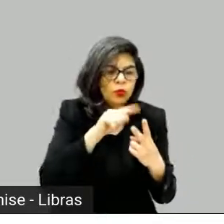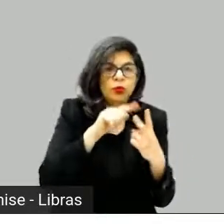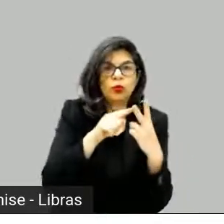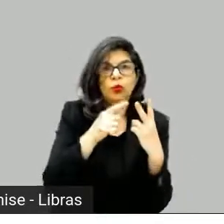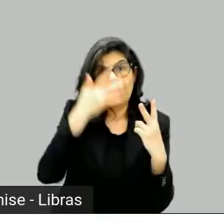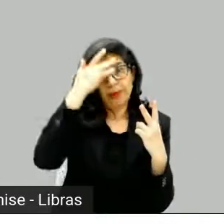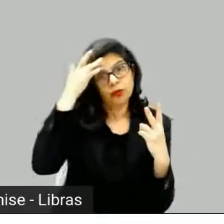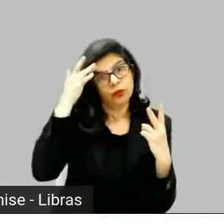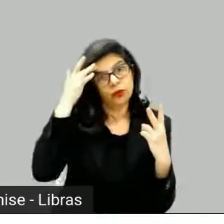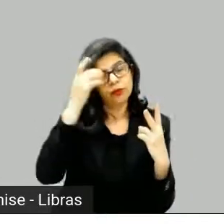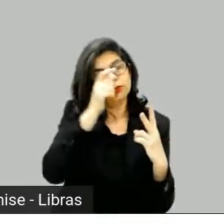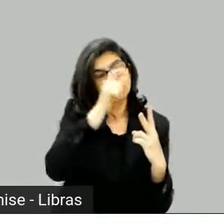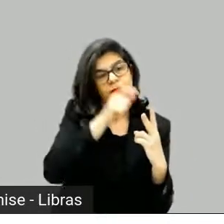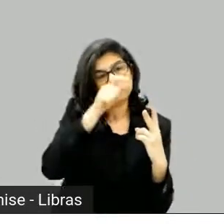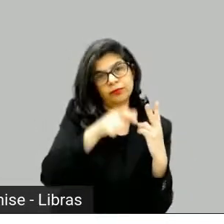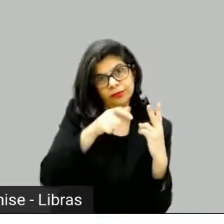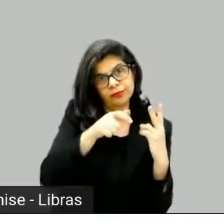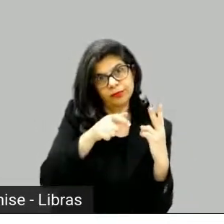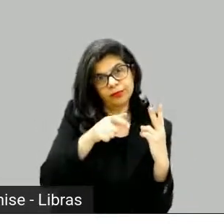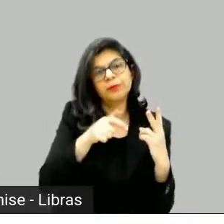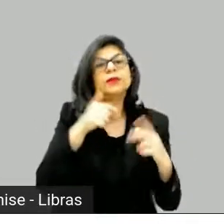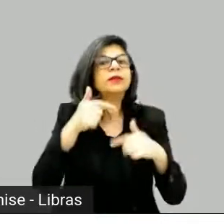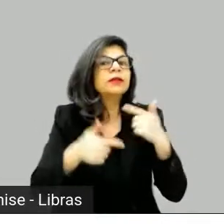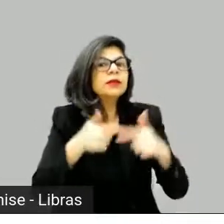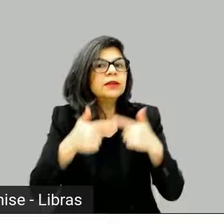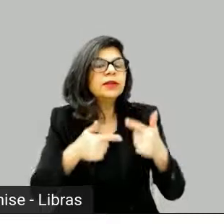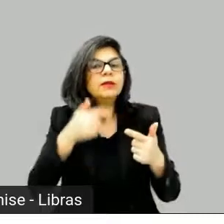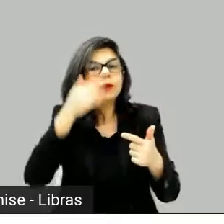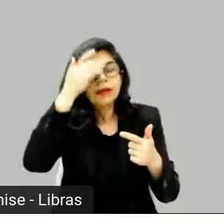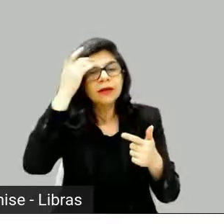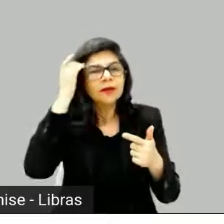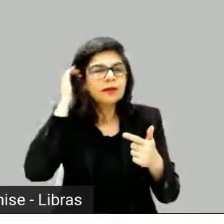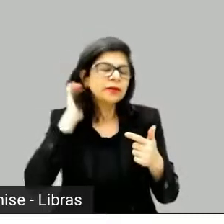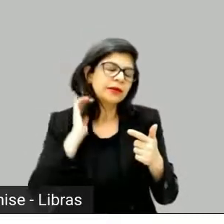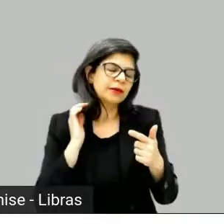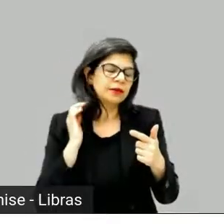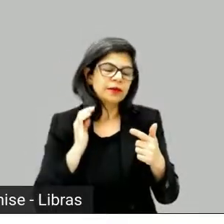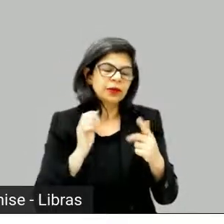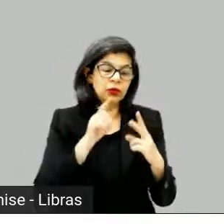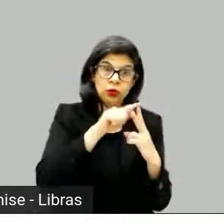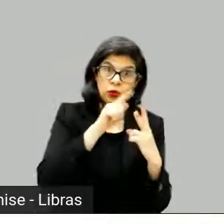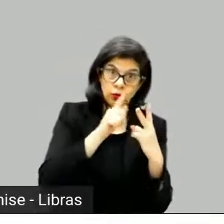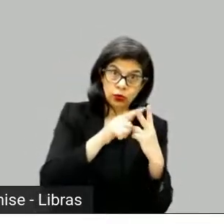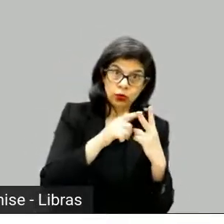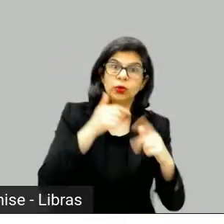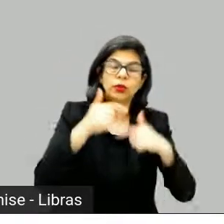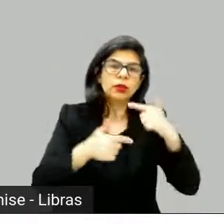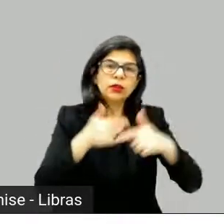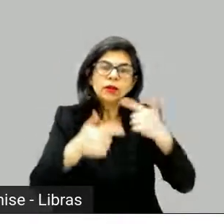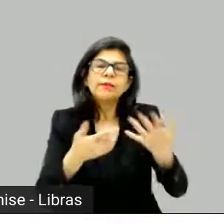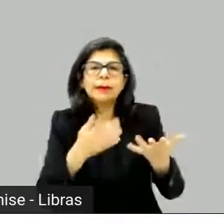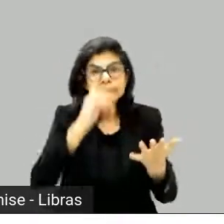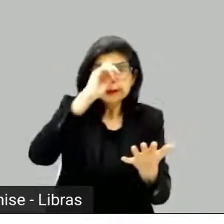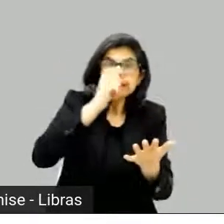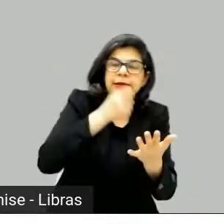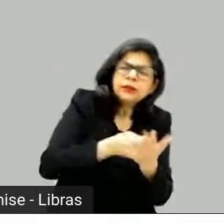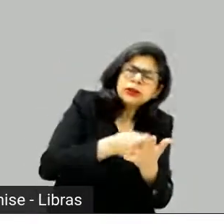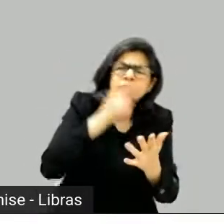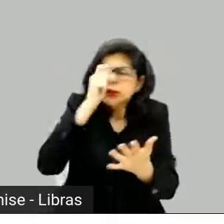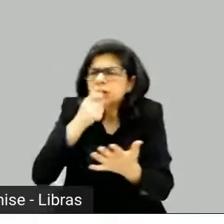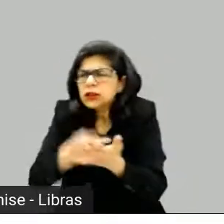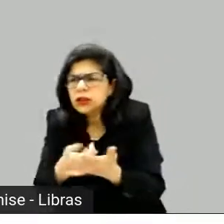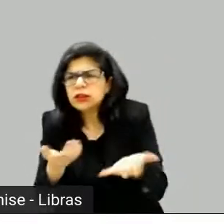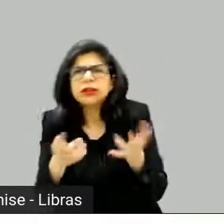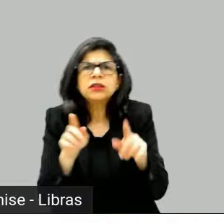supervisiona e que decide, que realiza e que articula